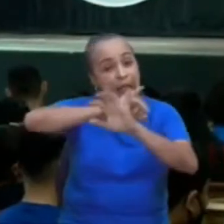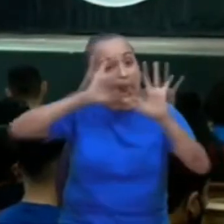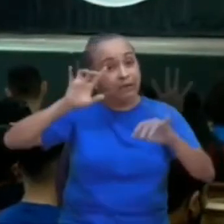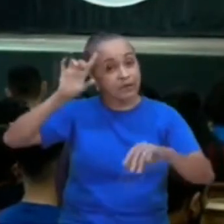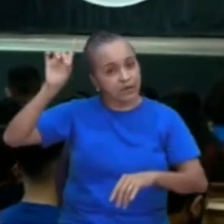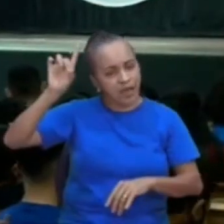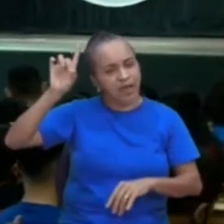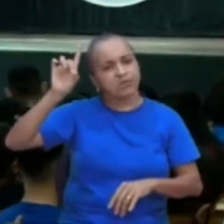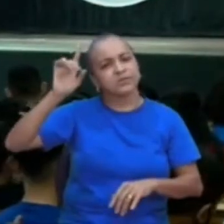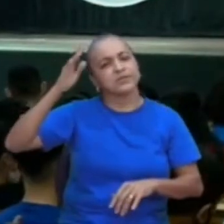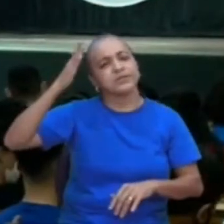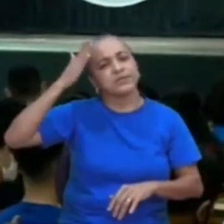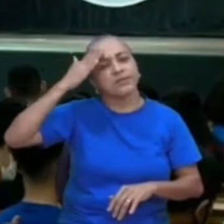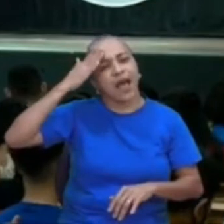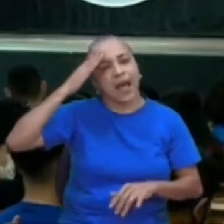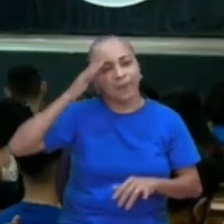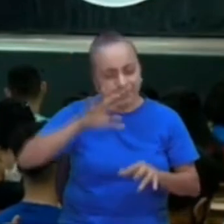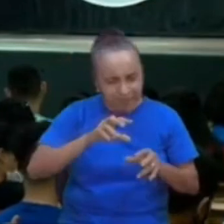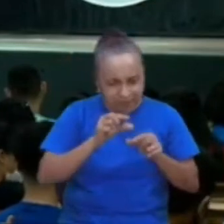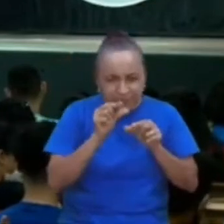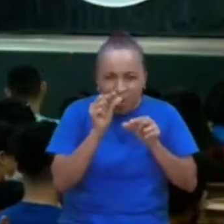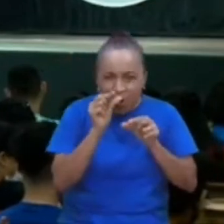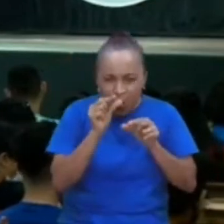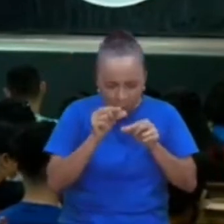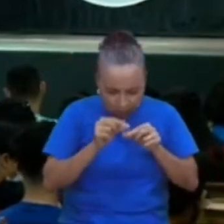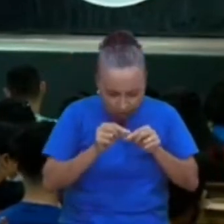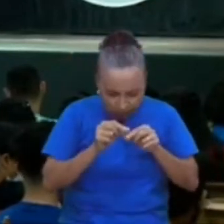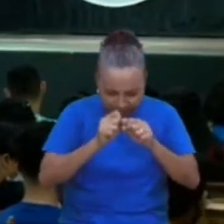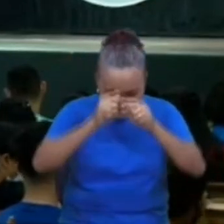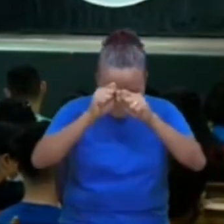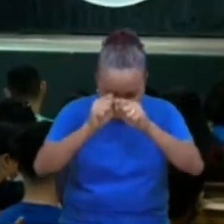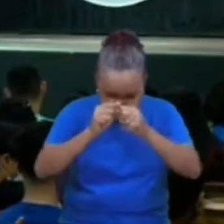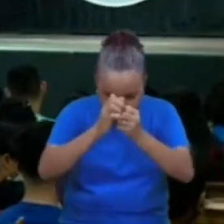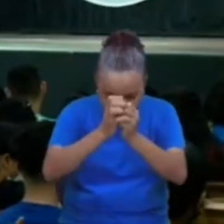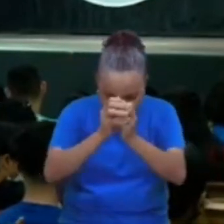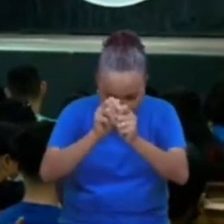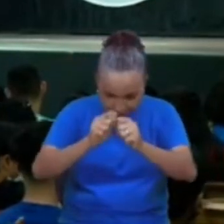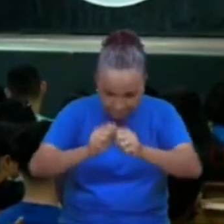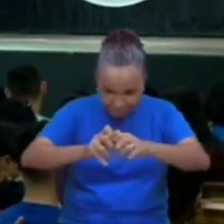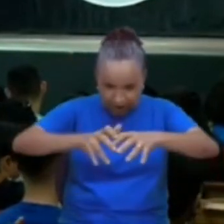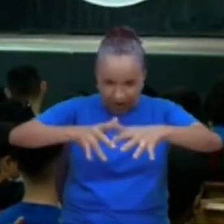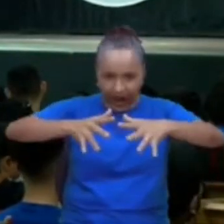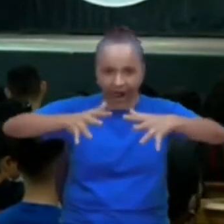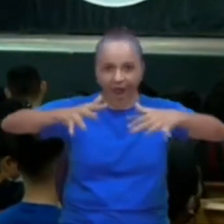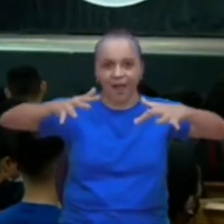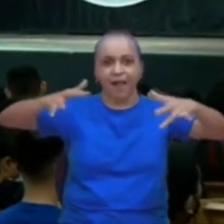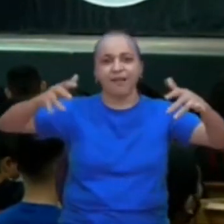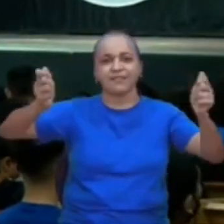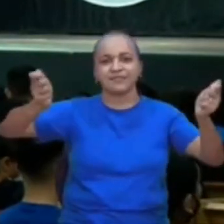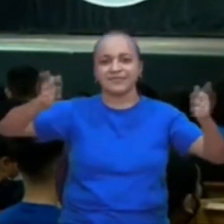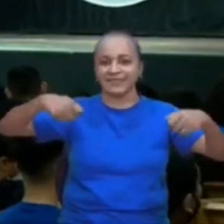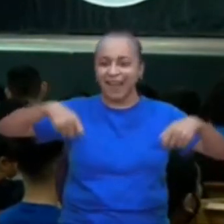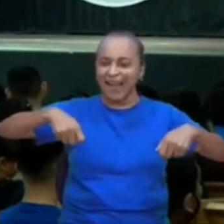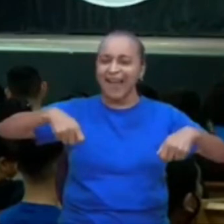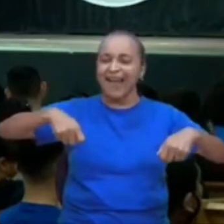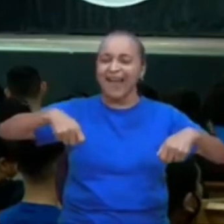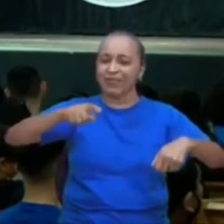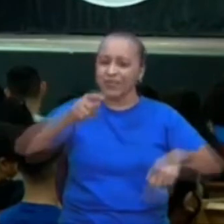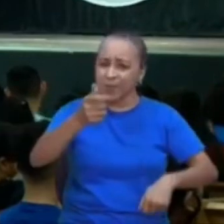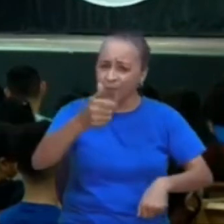pouco, é o pouco que Ele gosta, você tem pouco, você tem pouco tempo, você tem pouco energia, tem pouco,